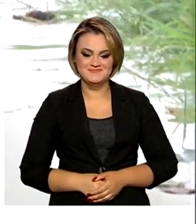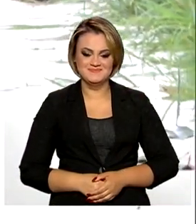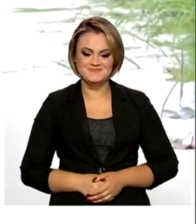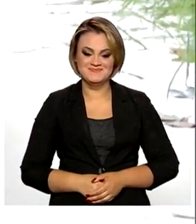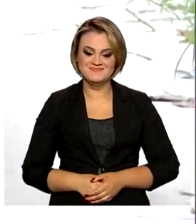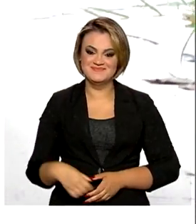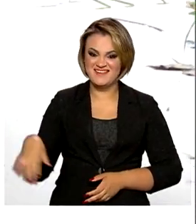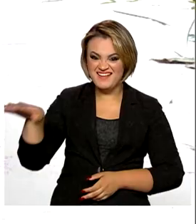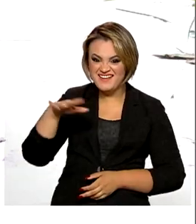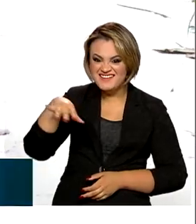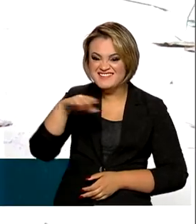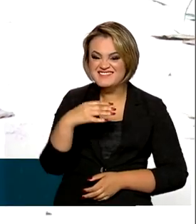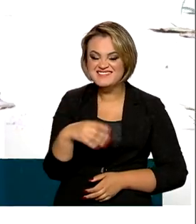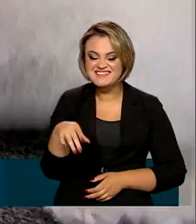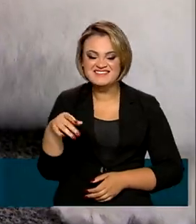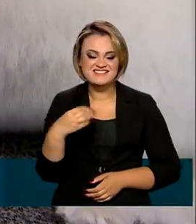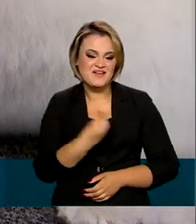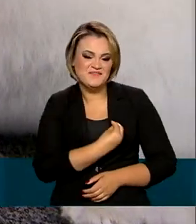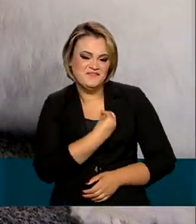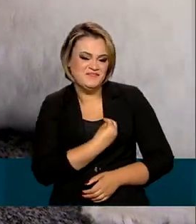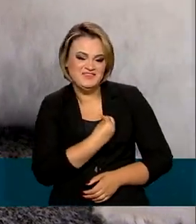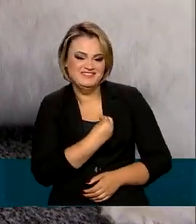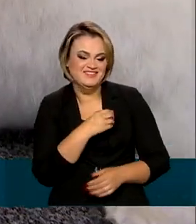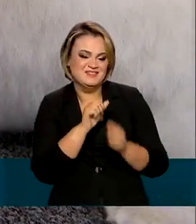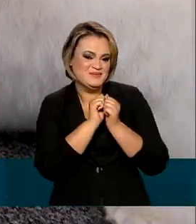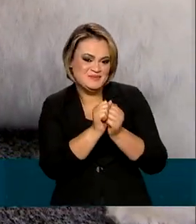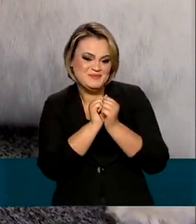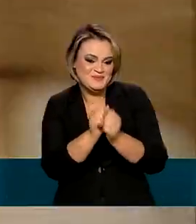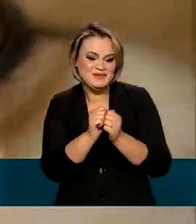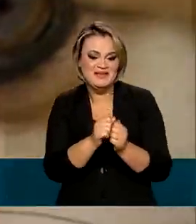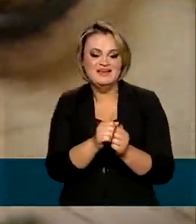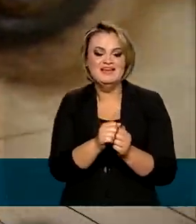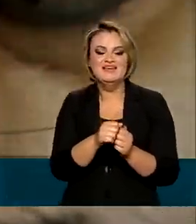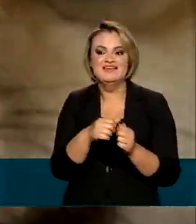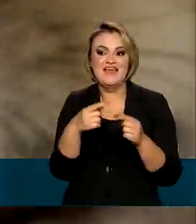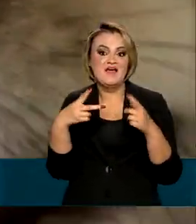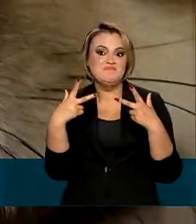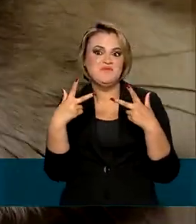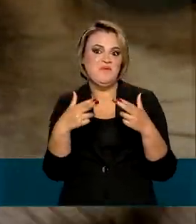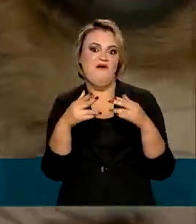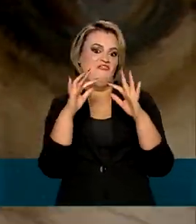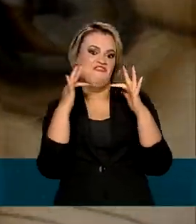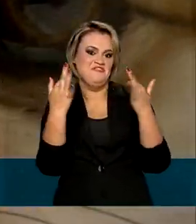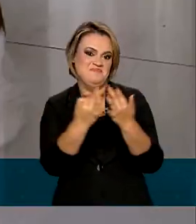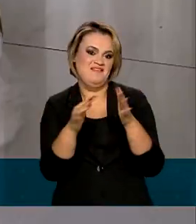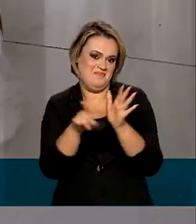Eles fazem parte da nossa vida e para muita gente são membros da família.